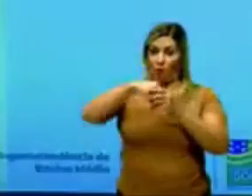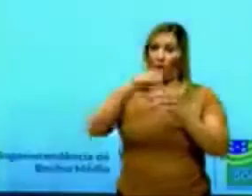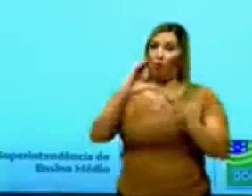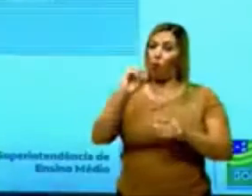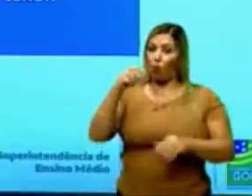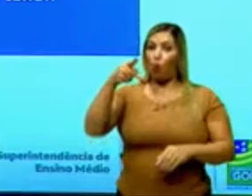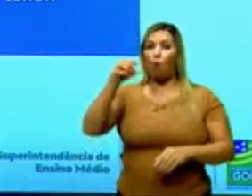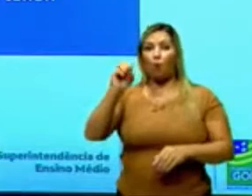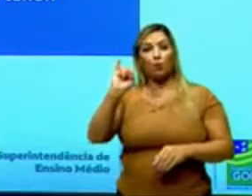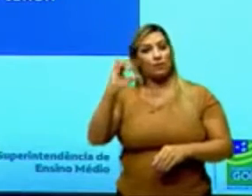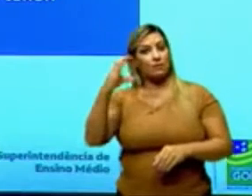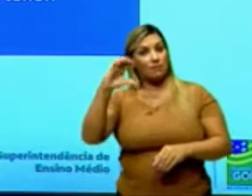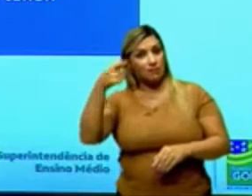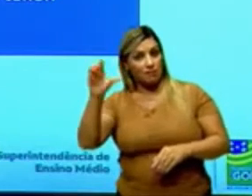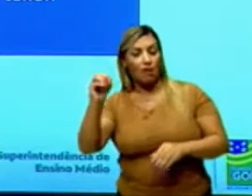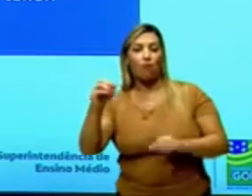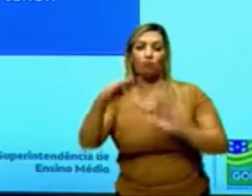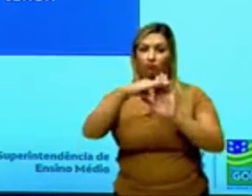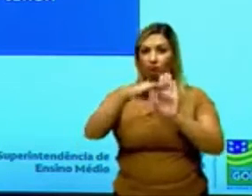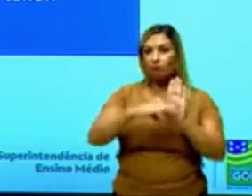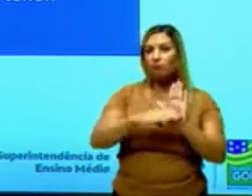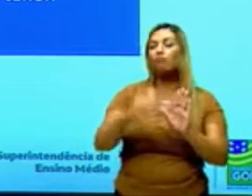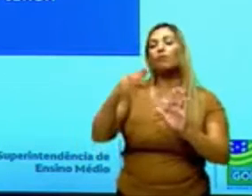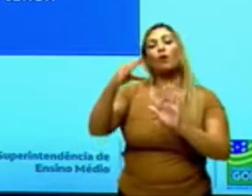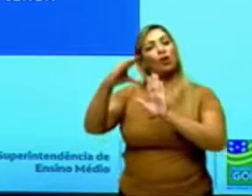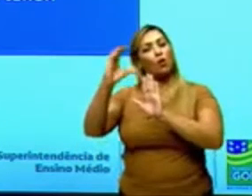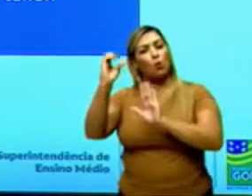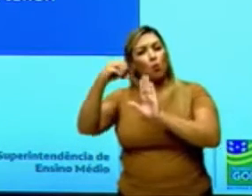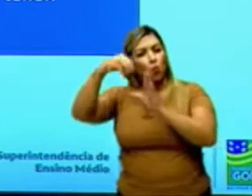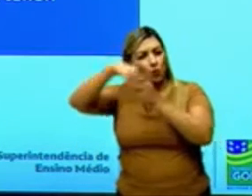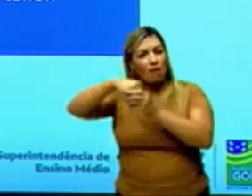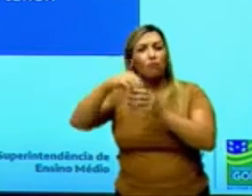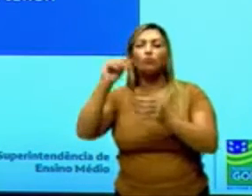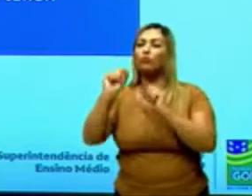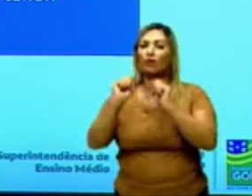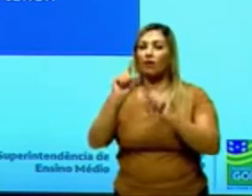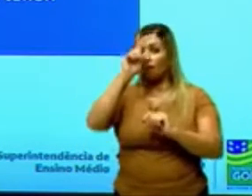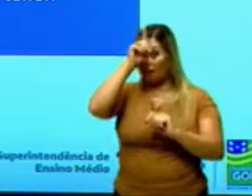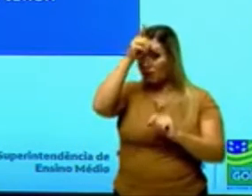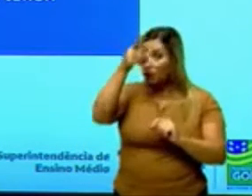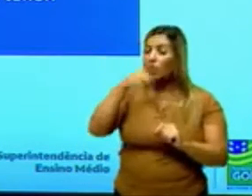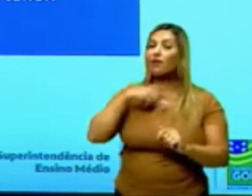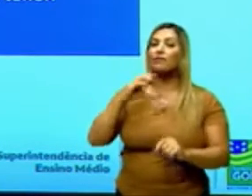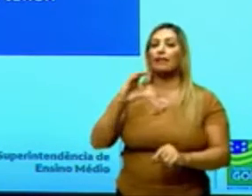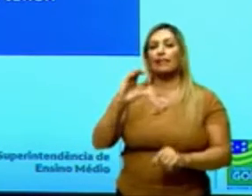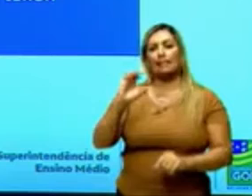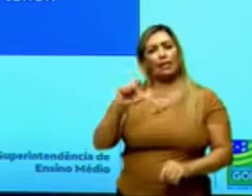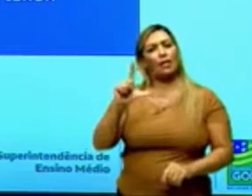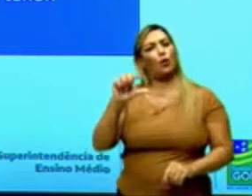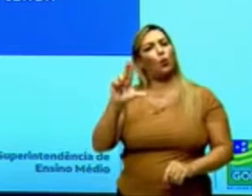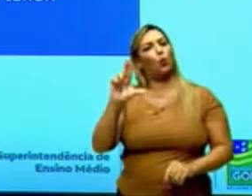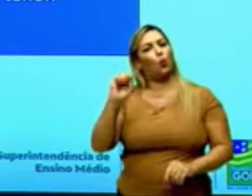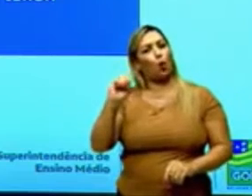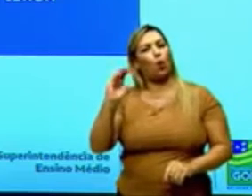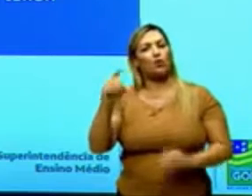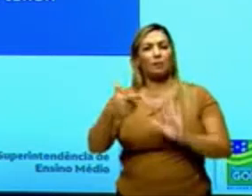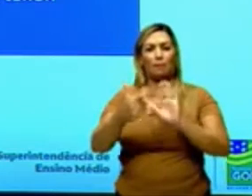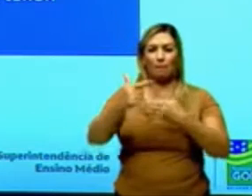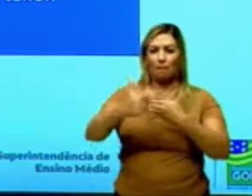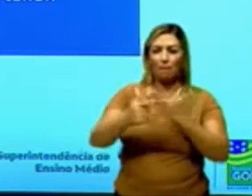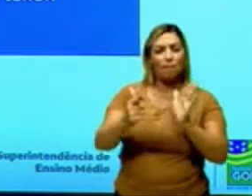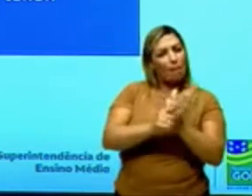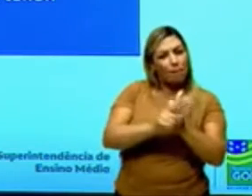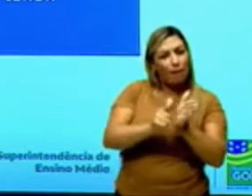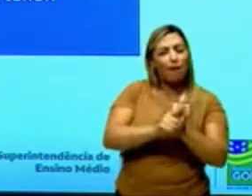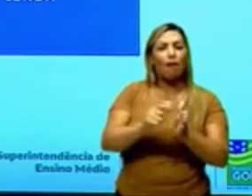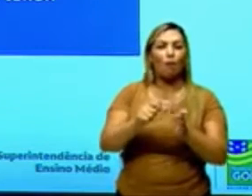Em relação à composição, nós podemos ter os polímeros naturais, no caso da celulose, as proteínas, borracha natural e